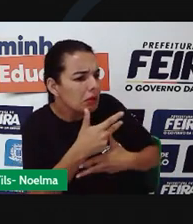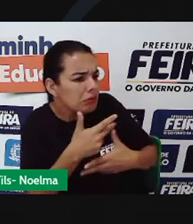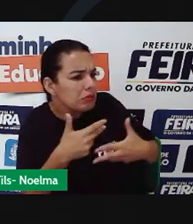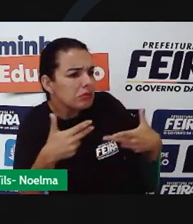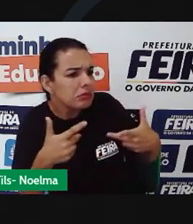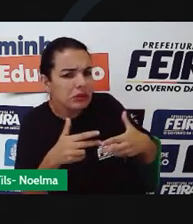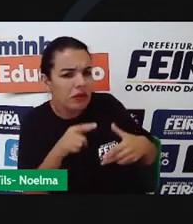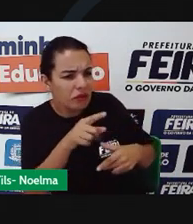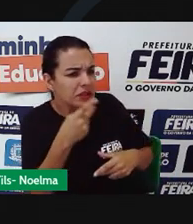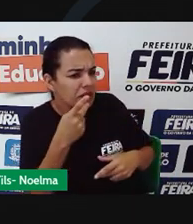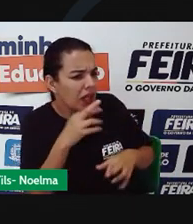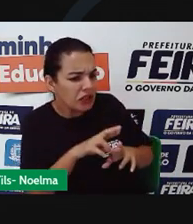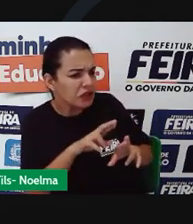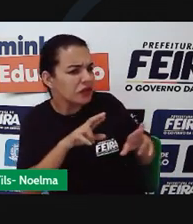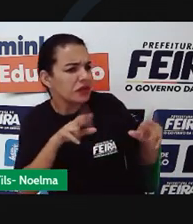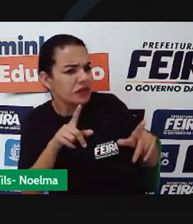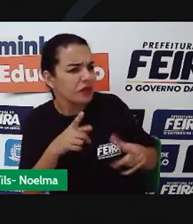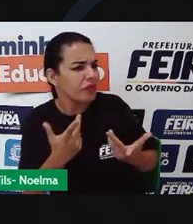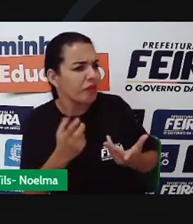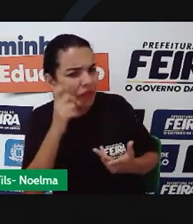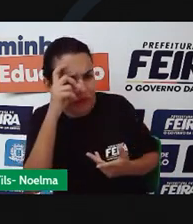Você fala difícil, raposa.